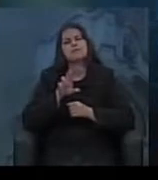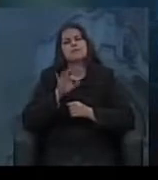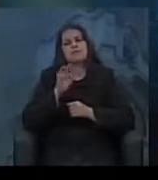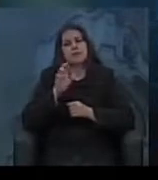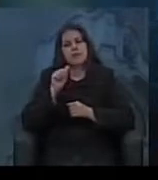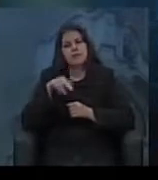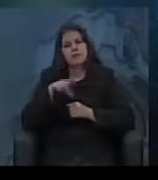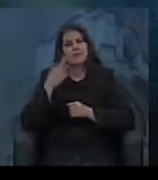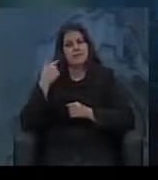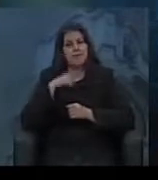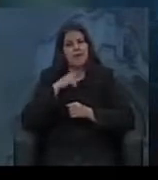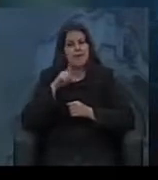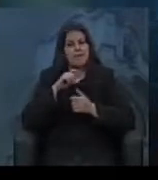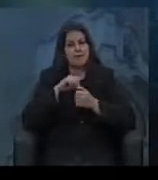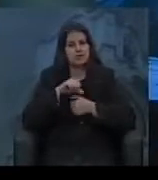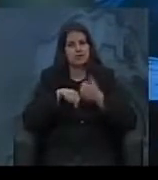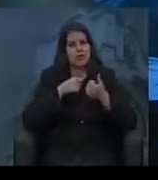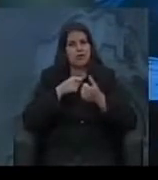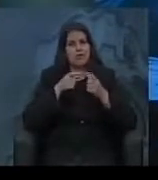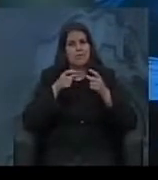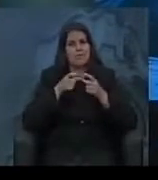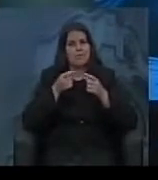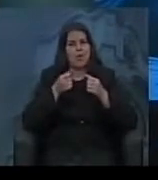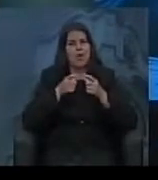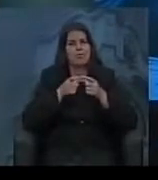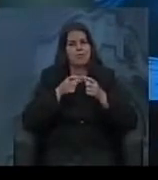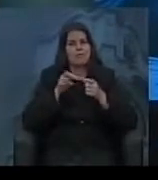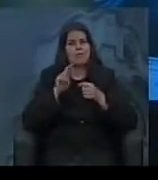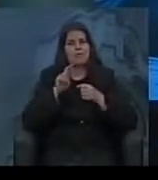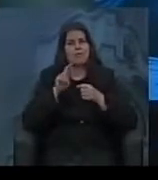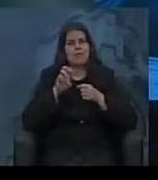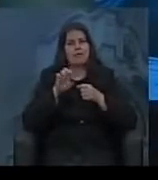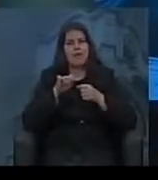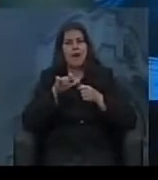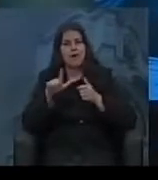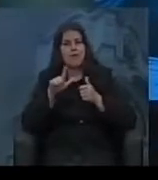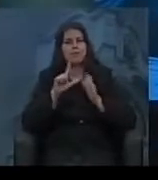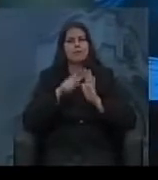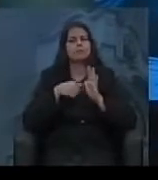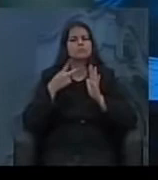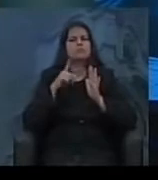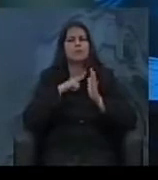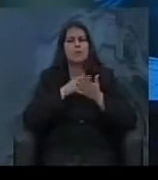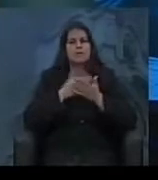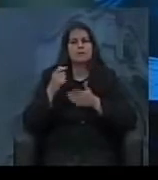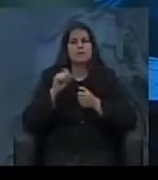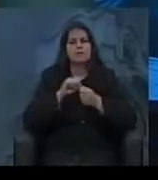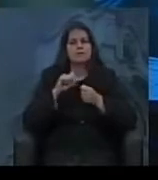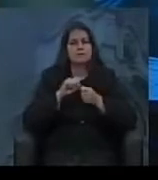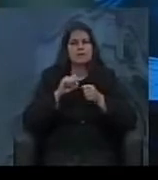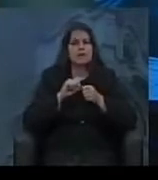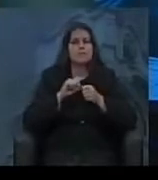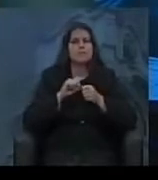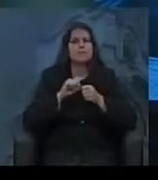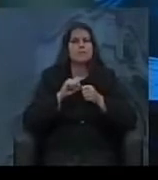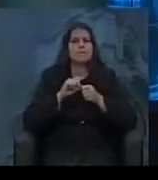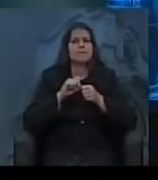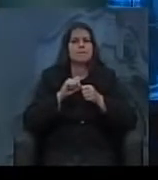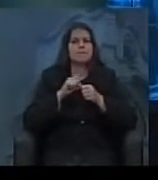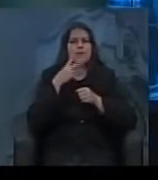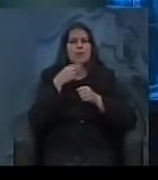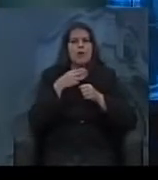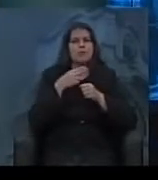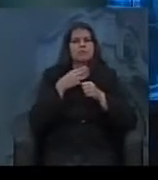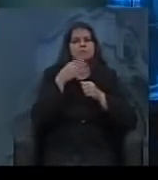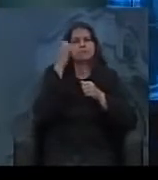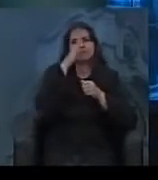Então, o Vargas começa uma política mais estabilizadora, e depois ele começa a adotar mais o que se chamaria mais nacionalismo